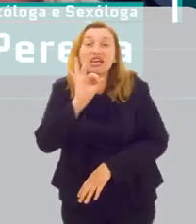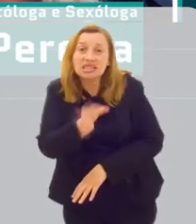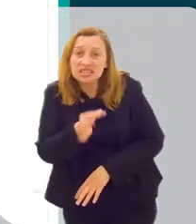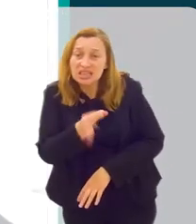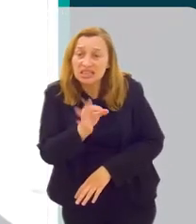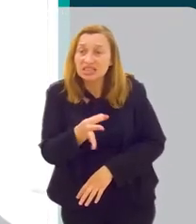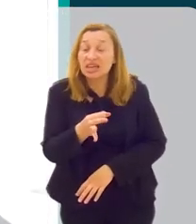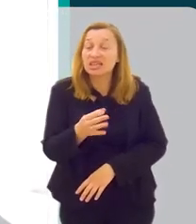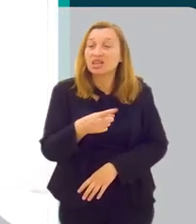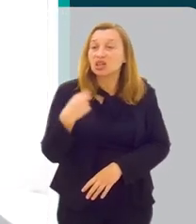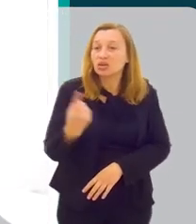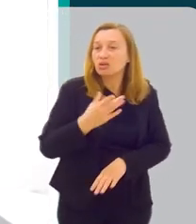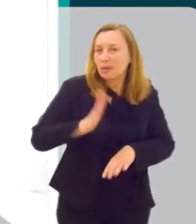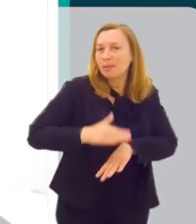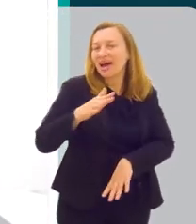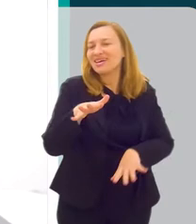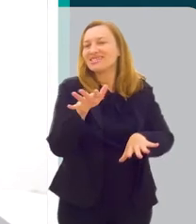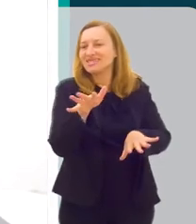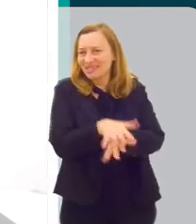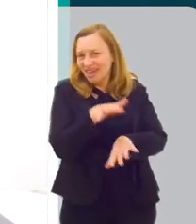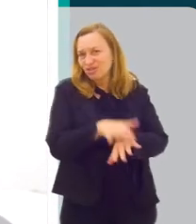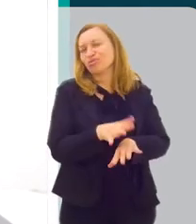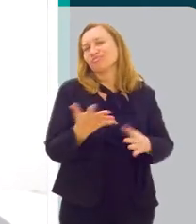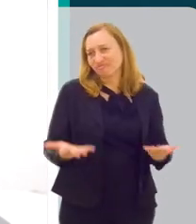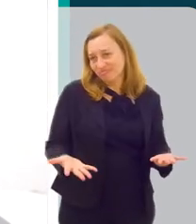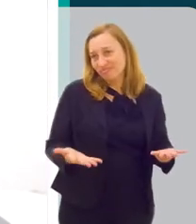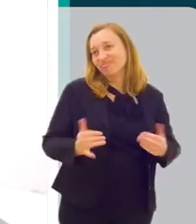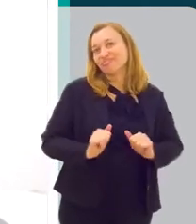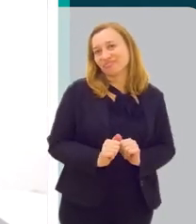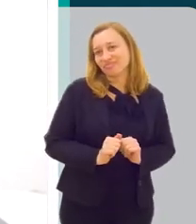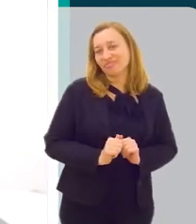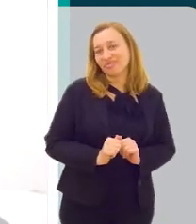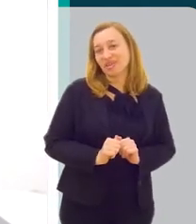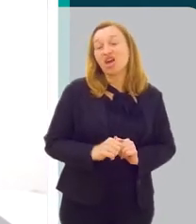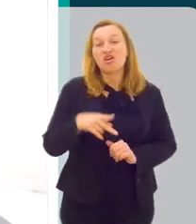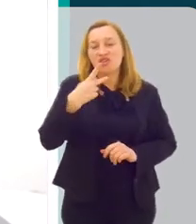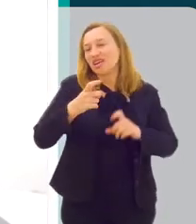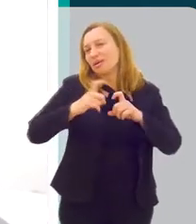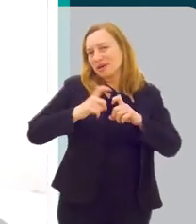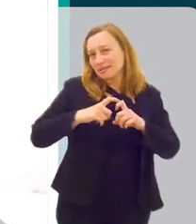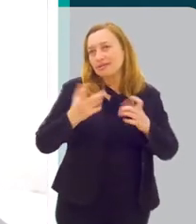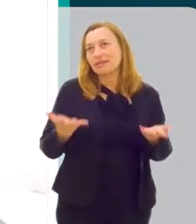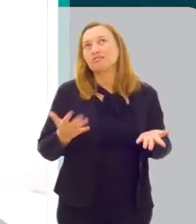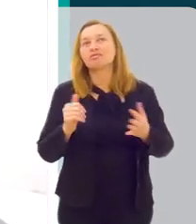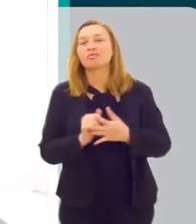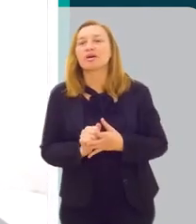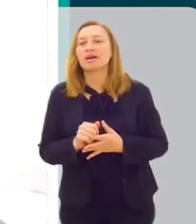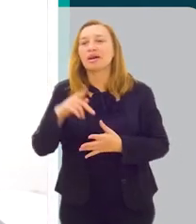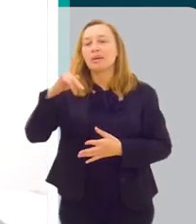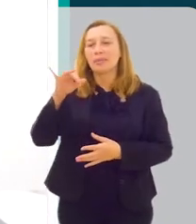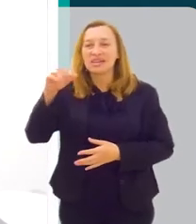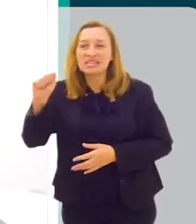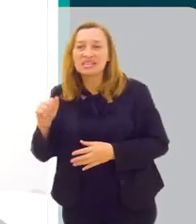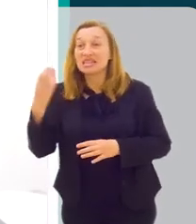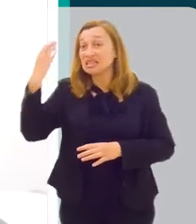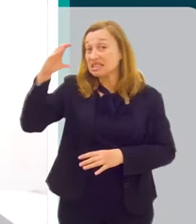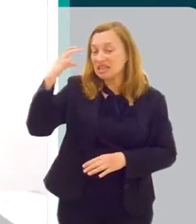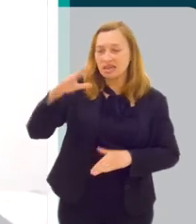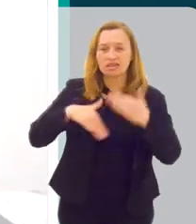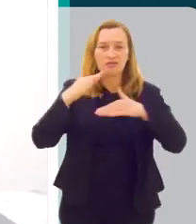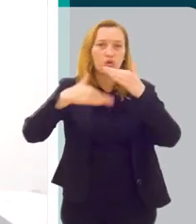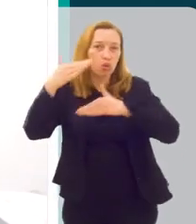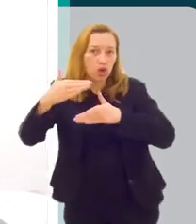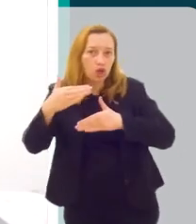idade, com certeza faz com que a gente tenha mais relações sexuais. Eu falei da medicina, né? A